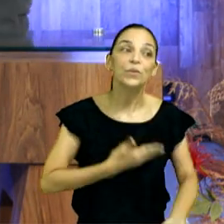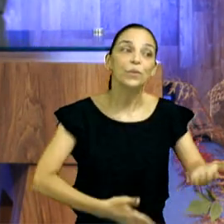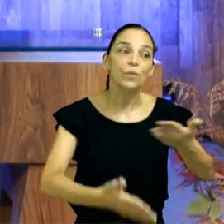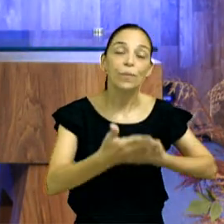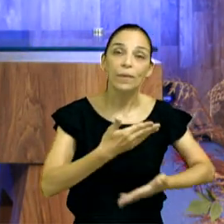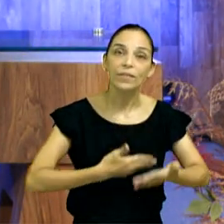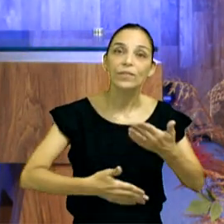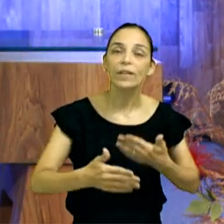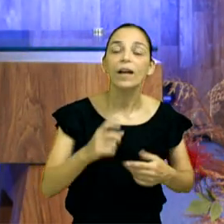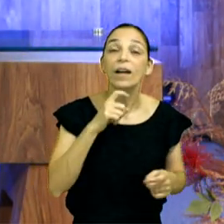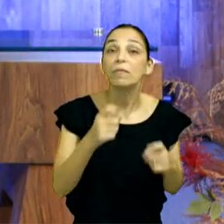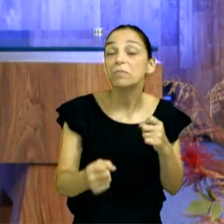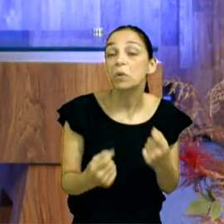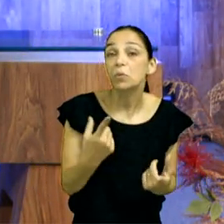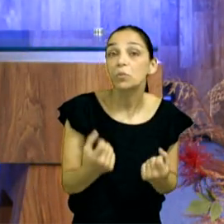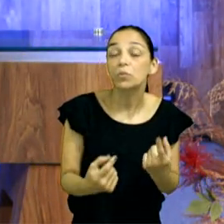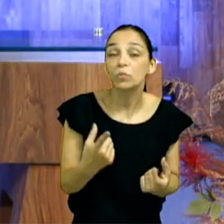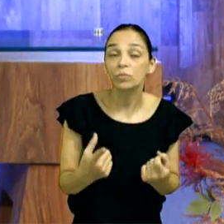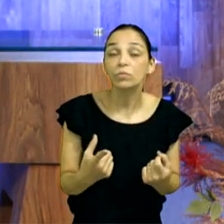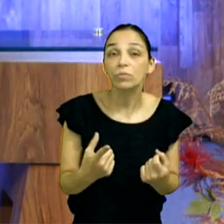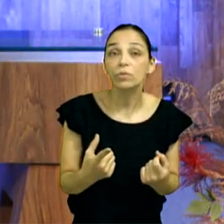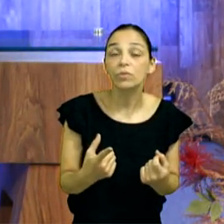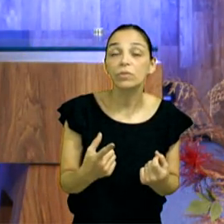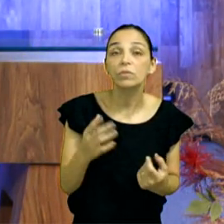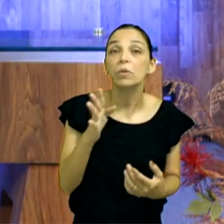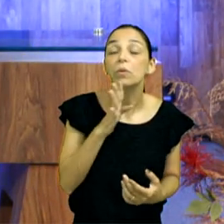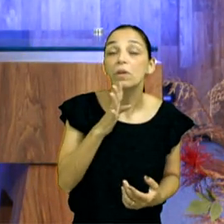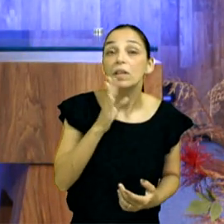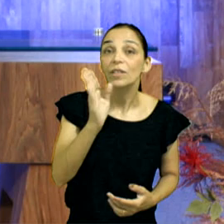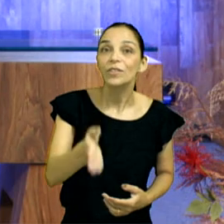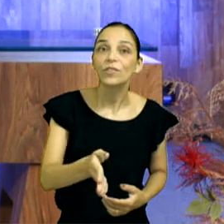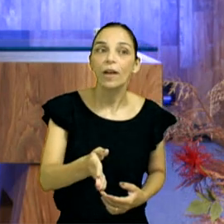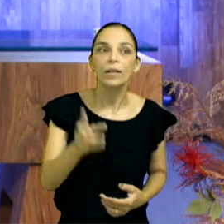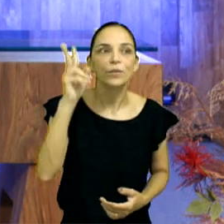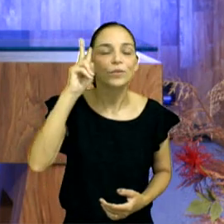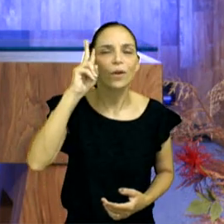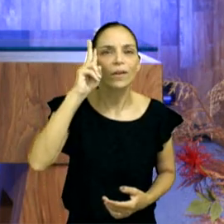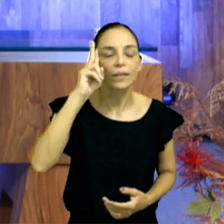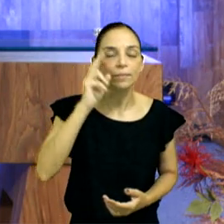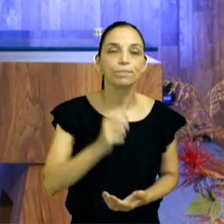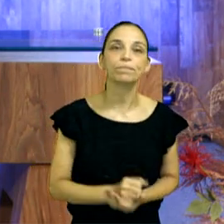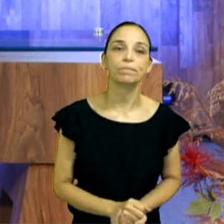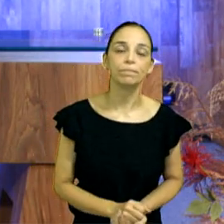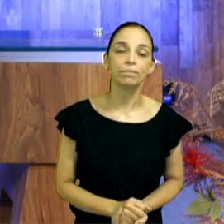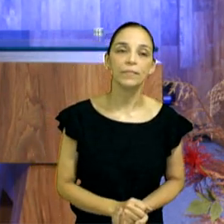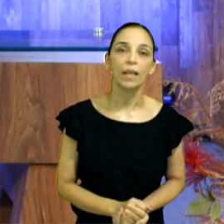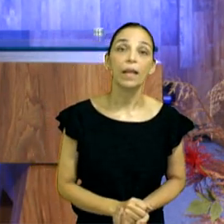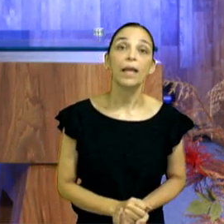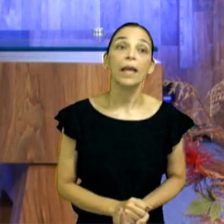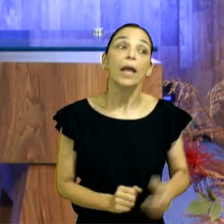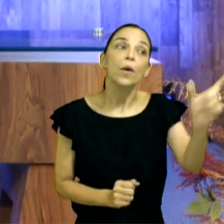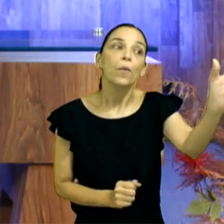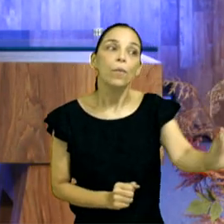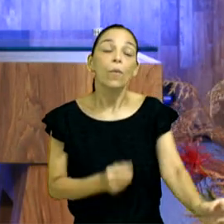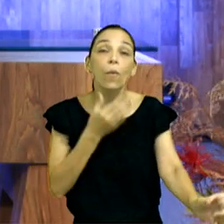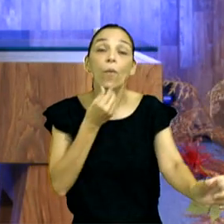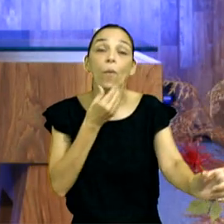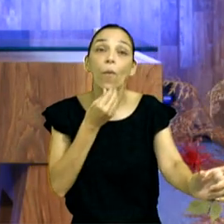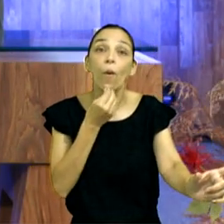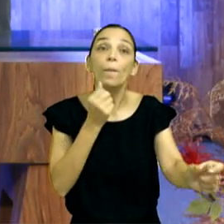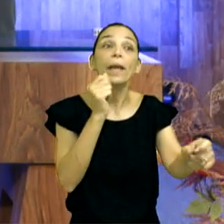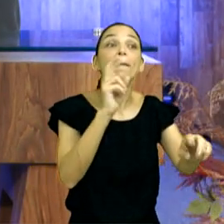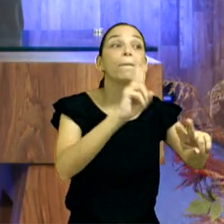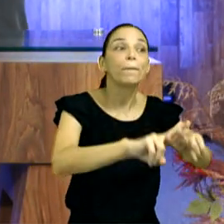conhecer. A história de um homem que foi preso injustamente, foi condenado por um rei injustamente. Estava preso e ele queria ter a